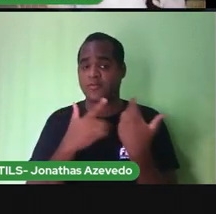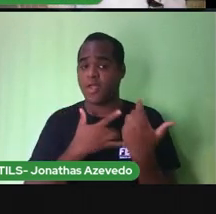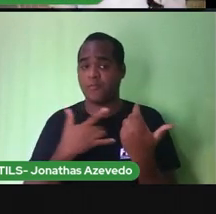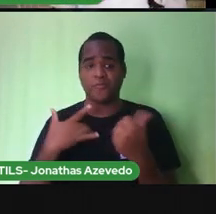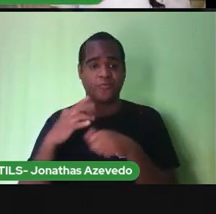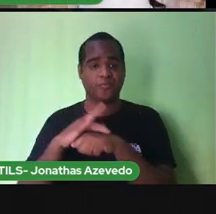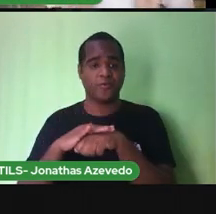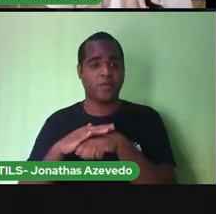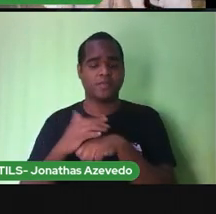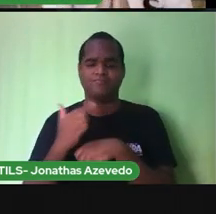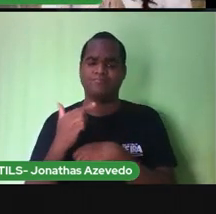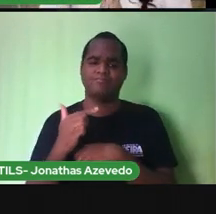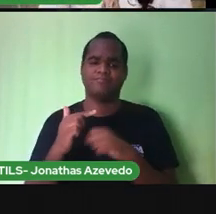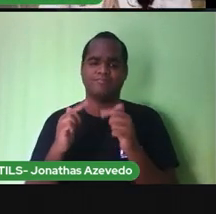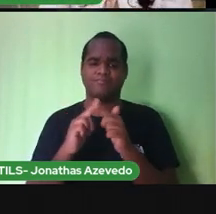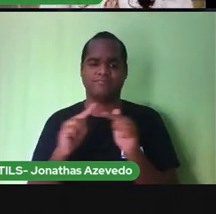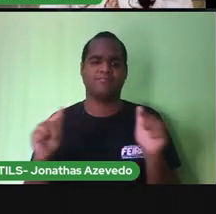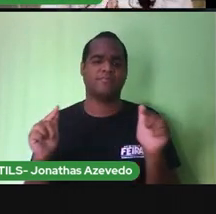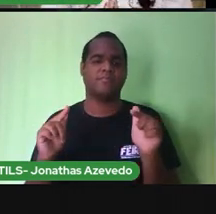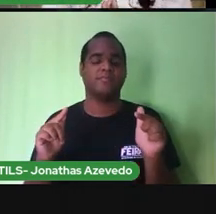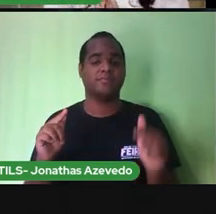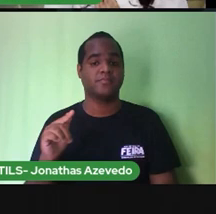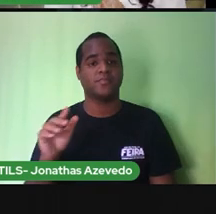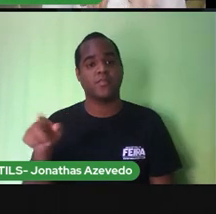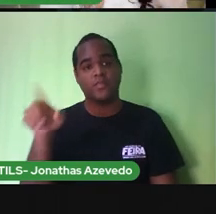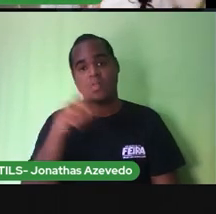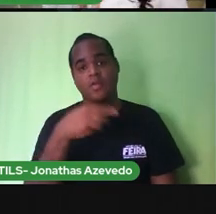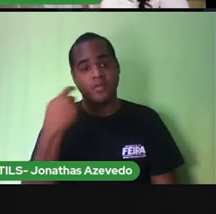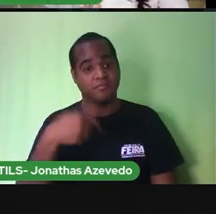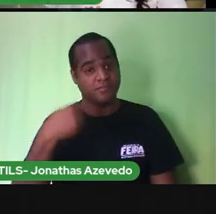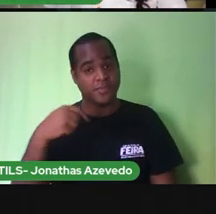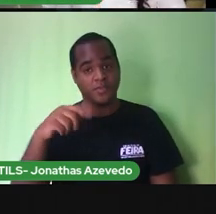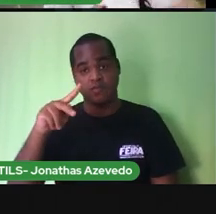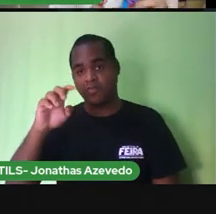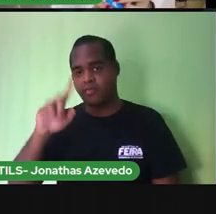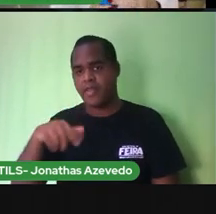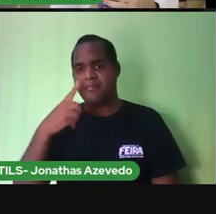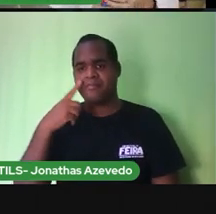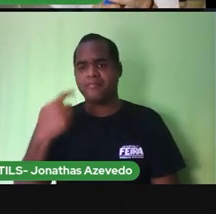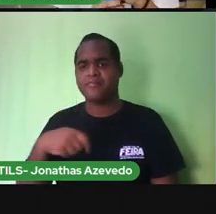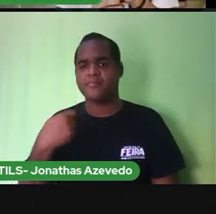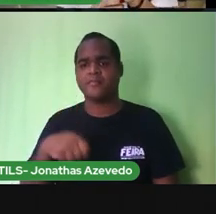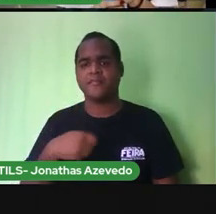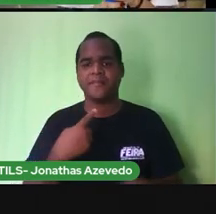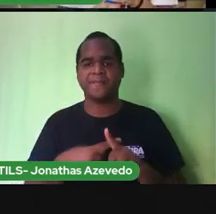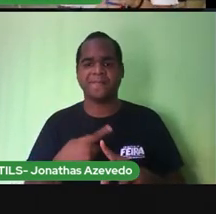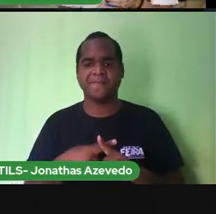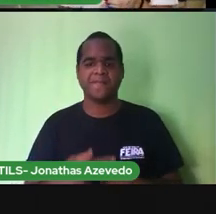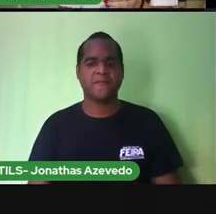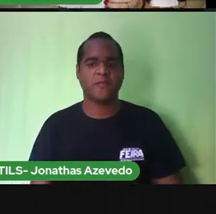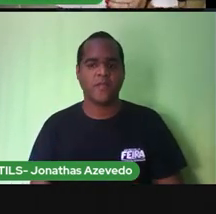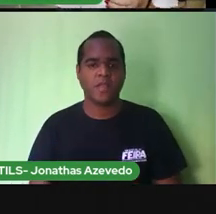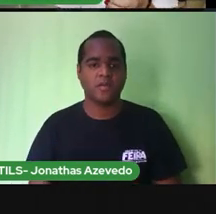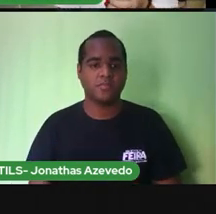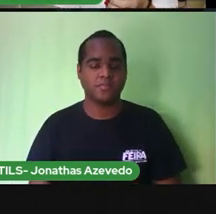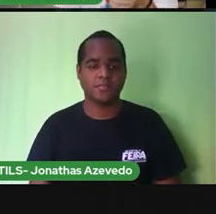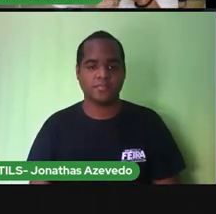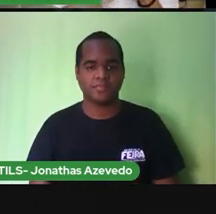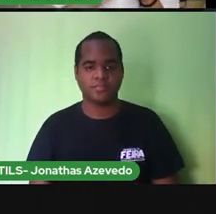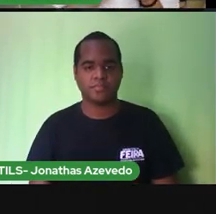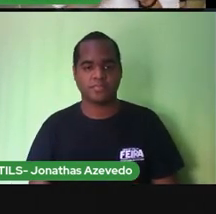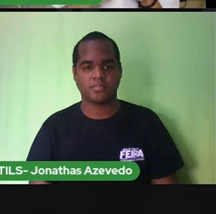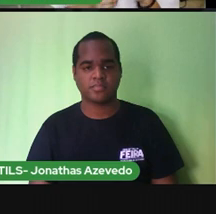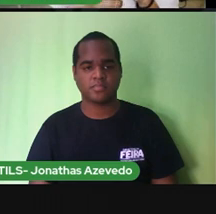saúde, assim, por que a gente tem que enxugar o pé bem direitinho? Porque senão, a gente vai